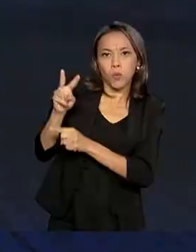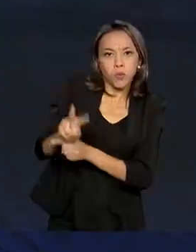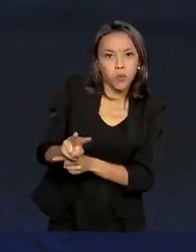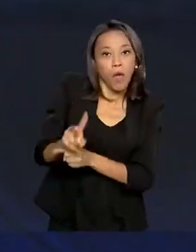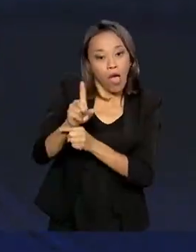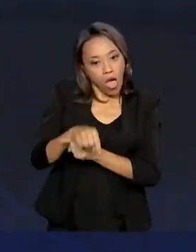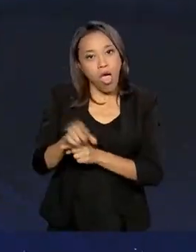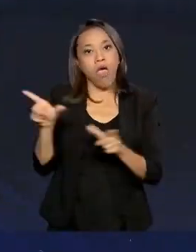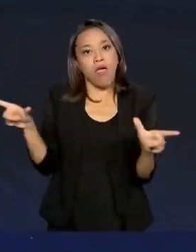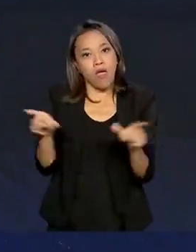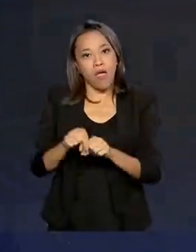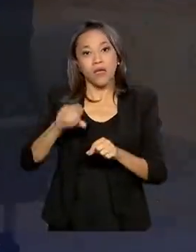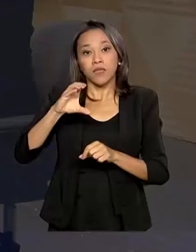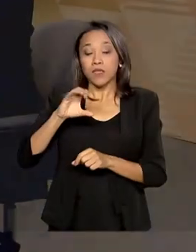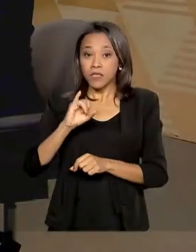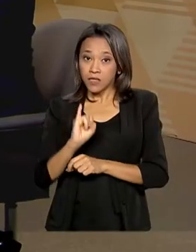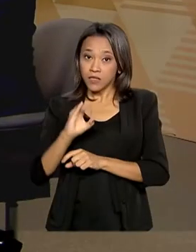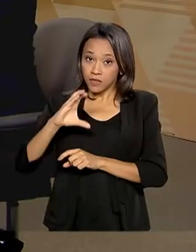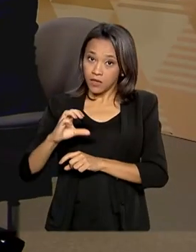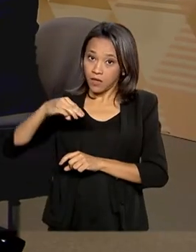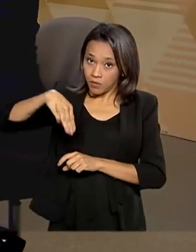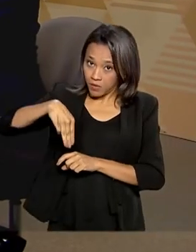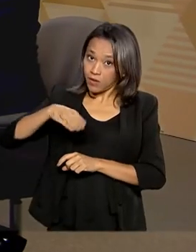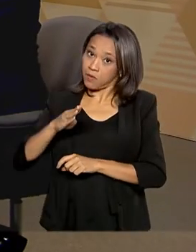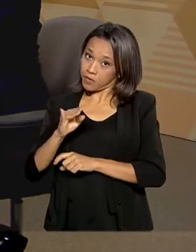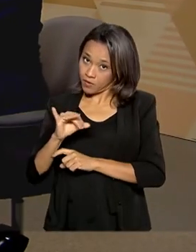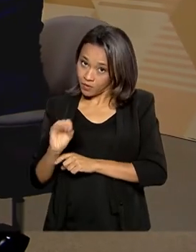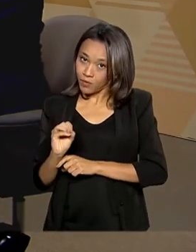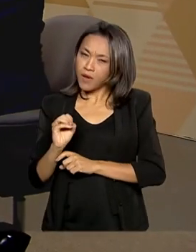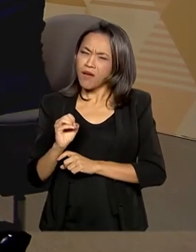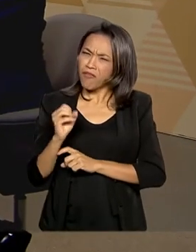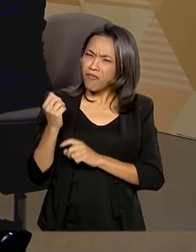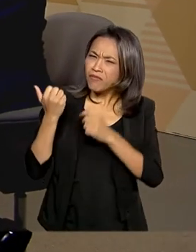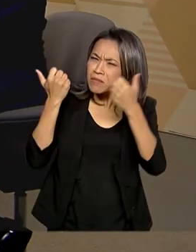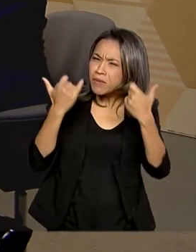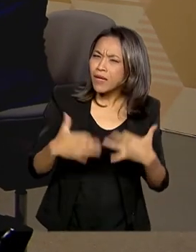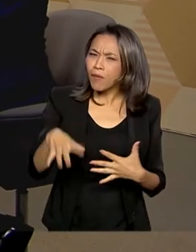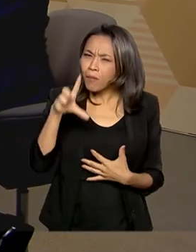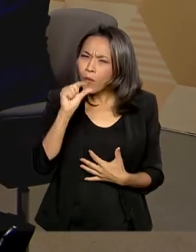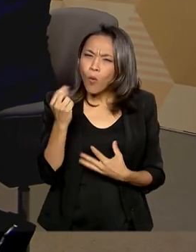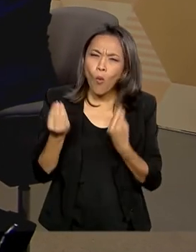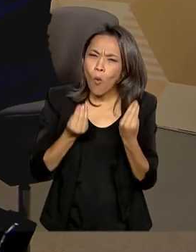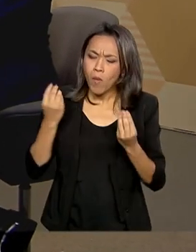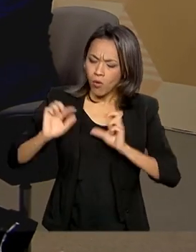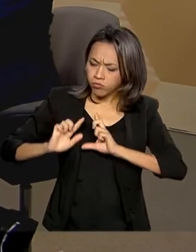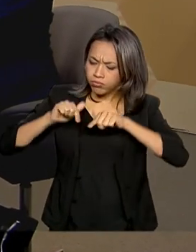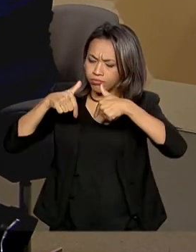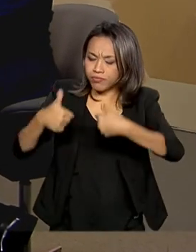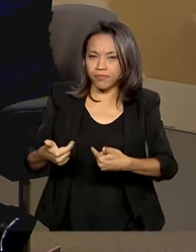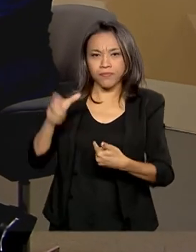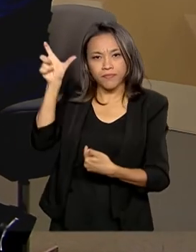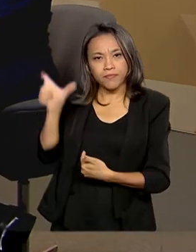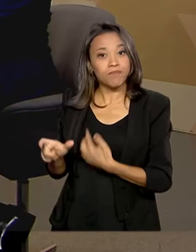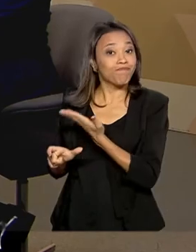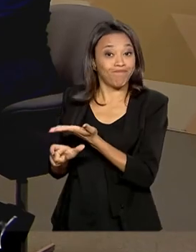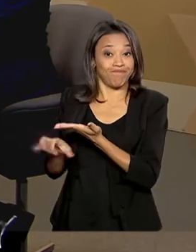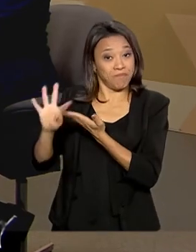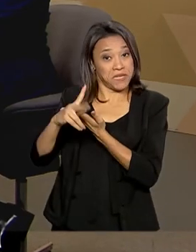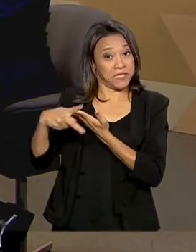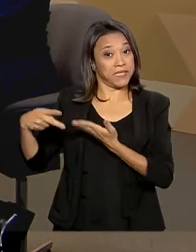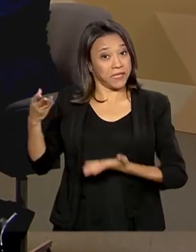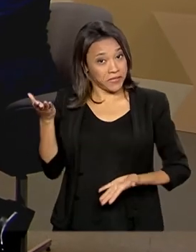Conservação da Biodiversidade. Para nos falar um pouco mais sobre este trabalho, eu recebo hoje o presidente do